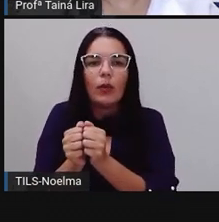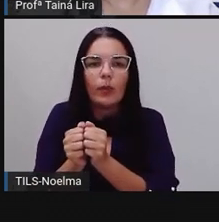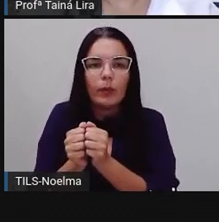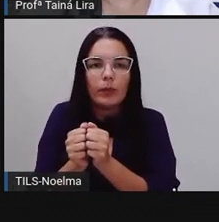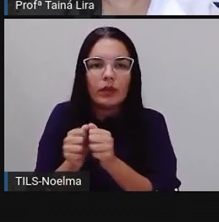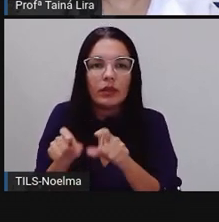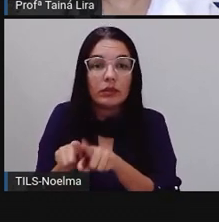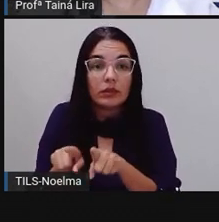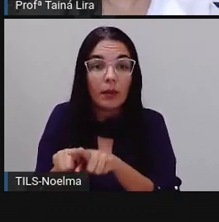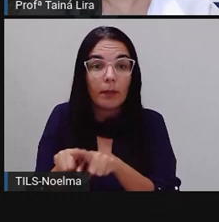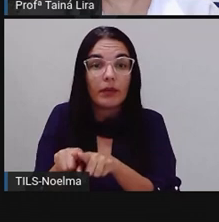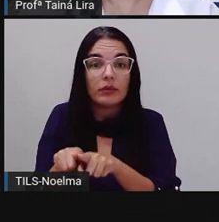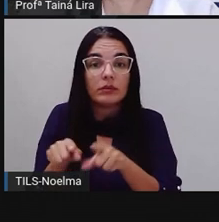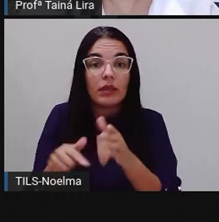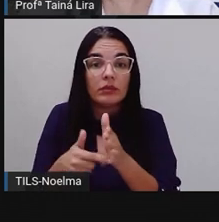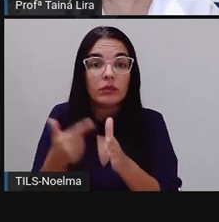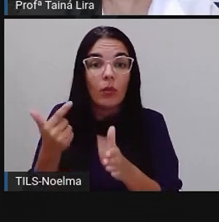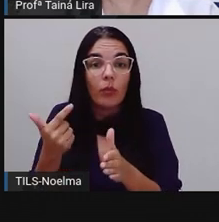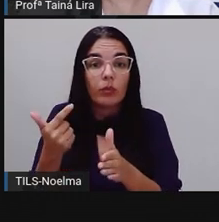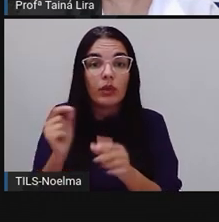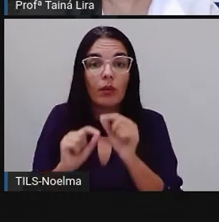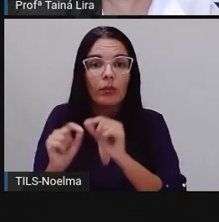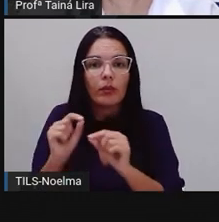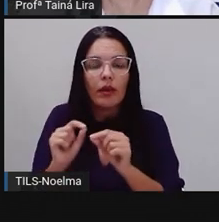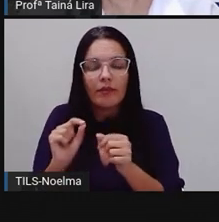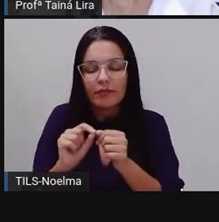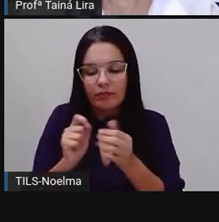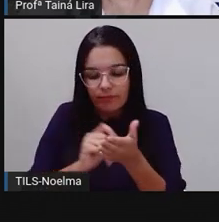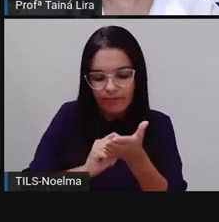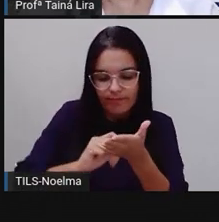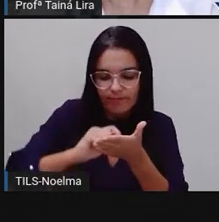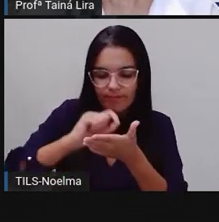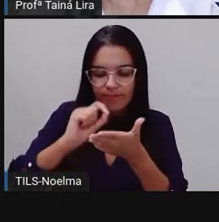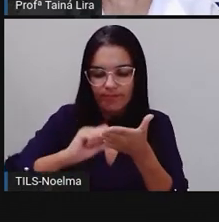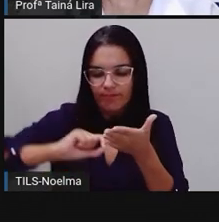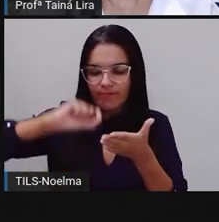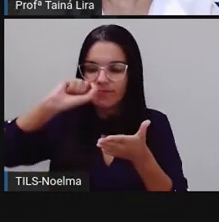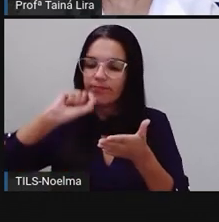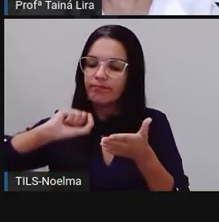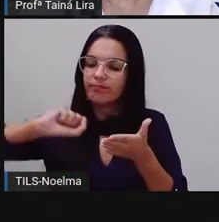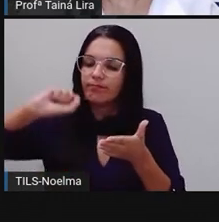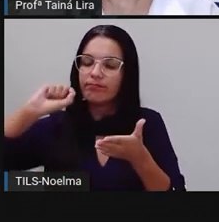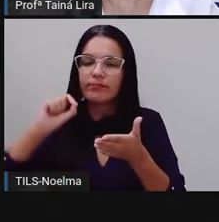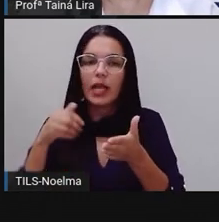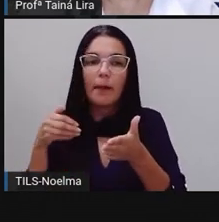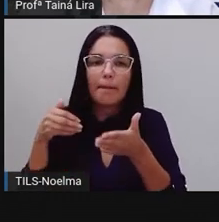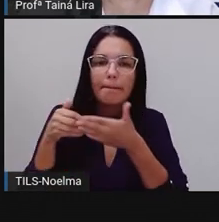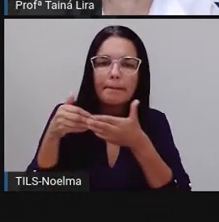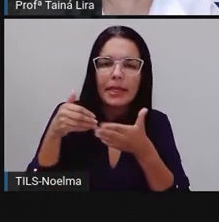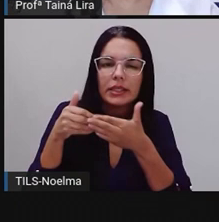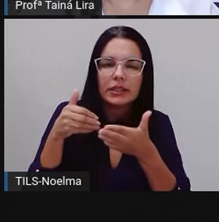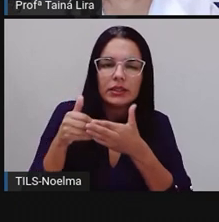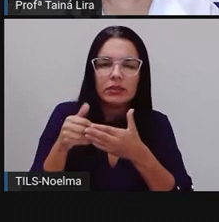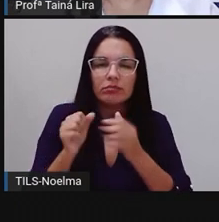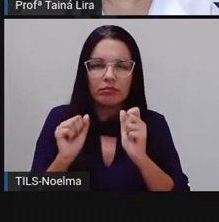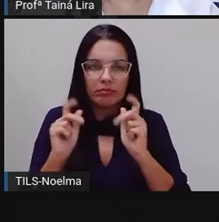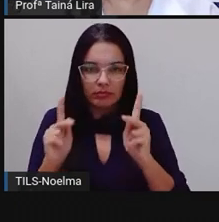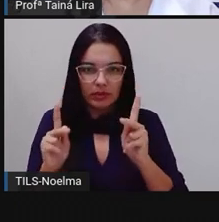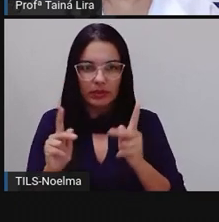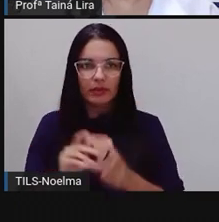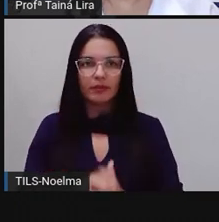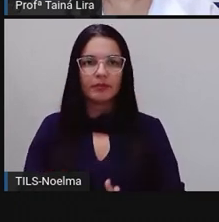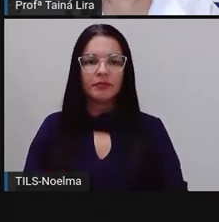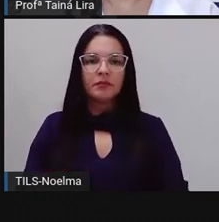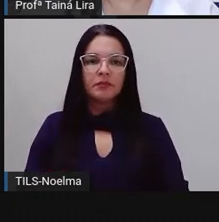da letrinha do lado para fazer a outra, tá bom? Então, a gente consegue perceber, olha lá na bastão, o